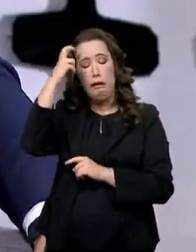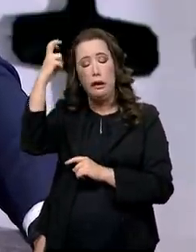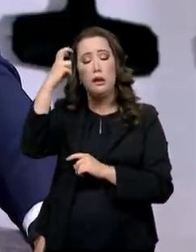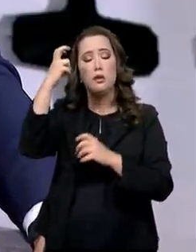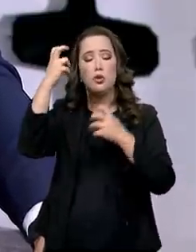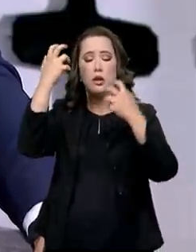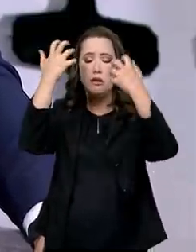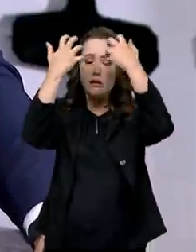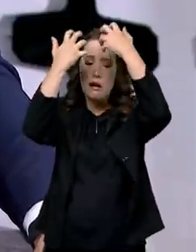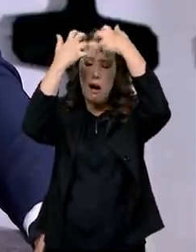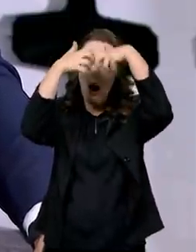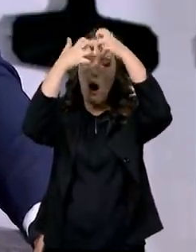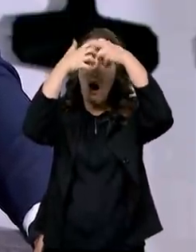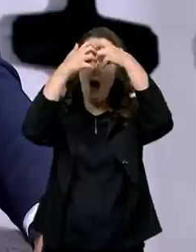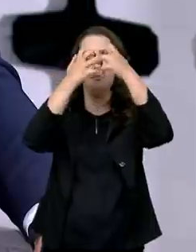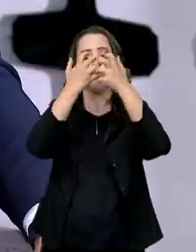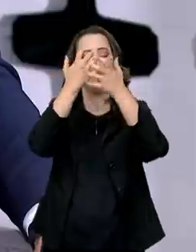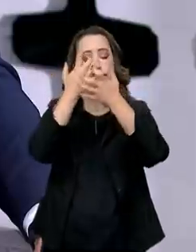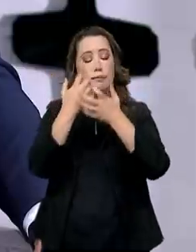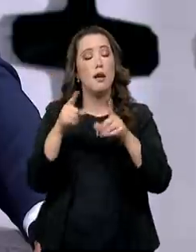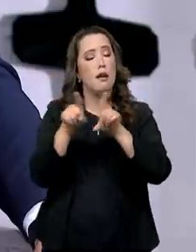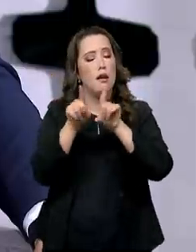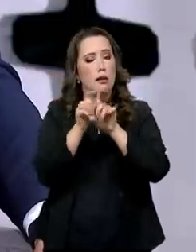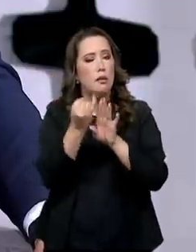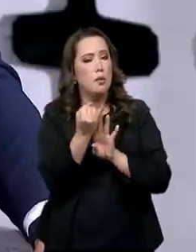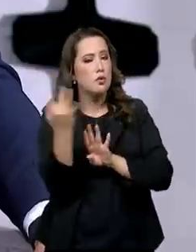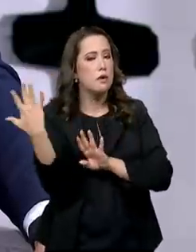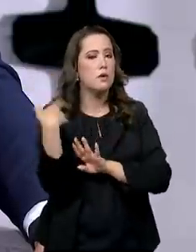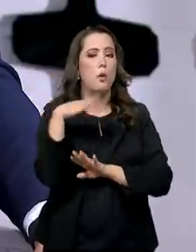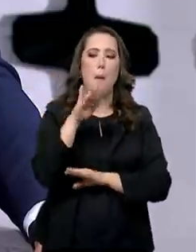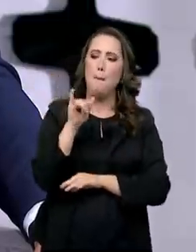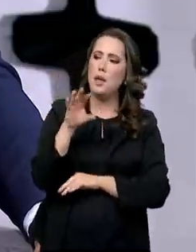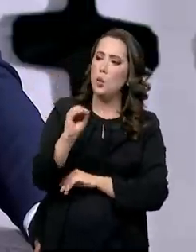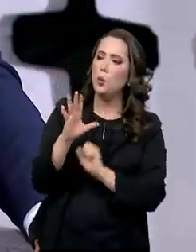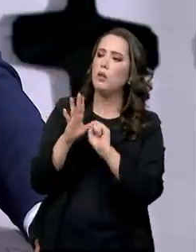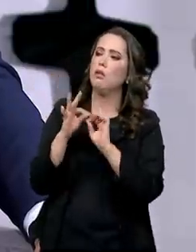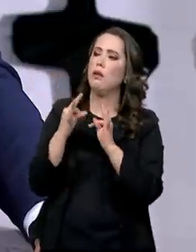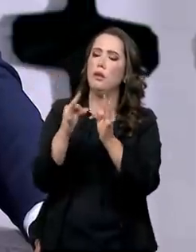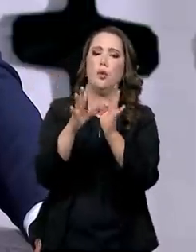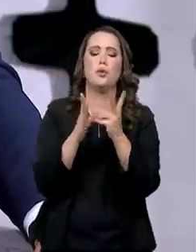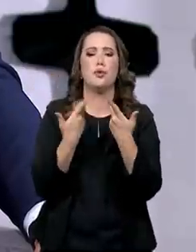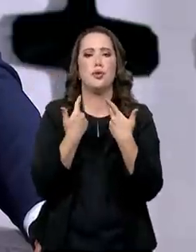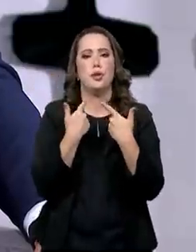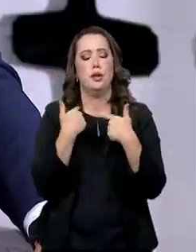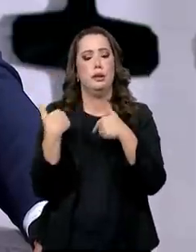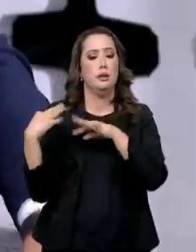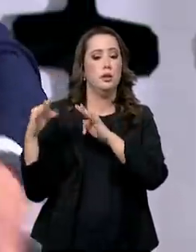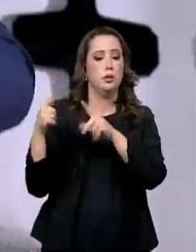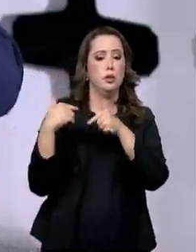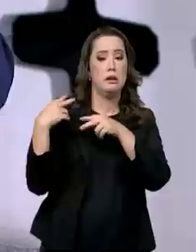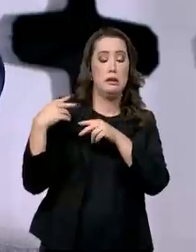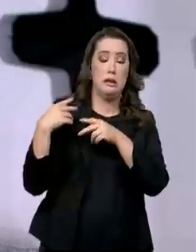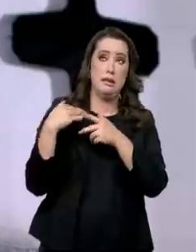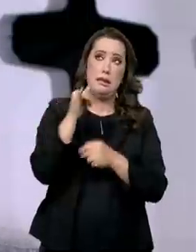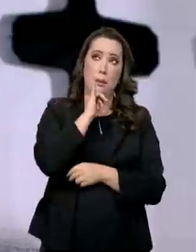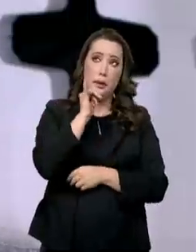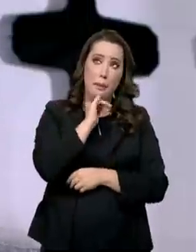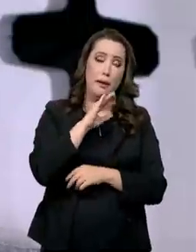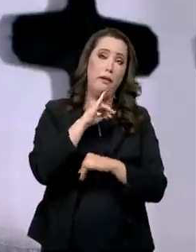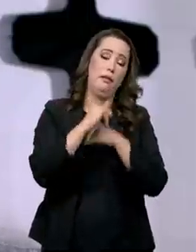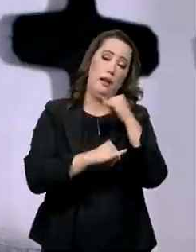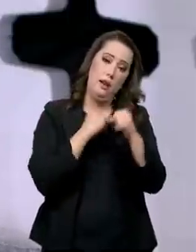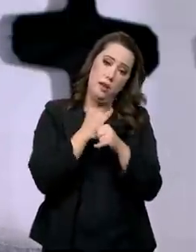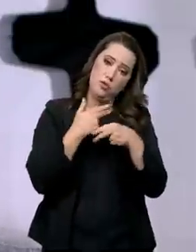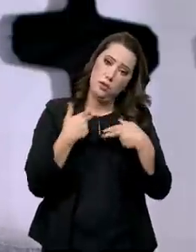nanomateriais, entra materiais avançados, biotecnologia, toda a parte de internet das coisas, etc. Então,